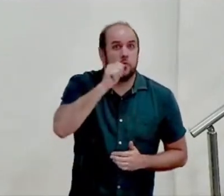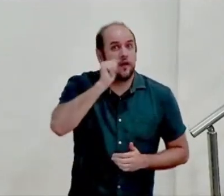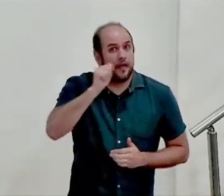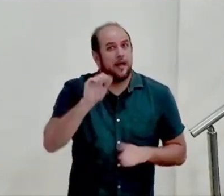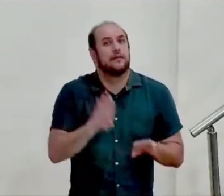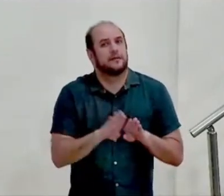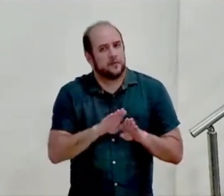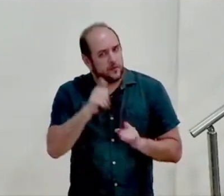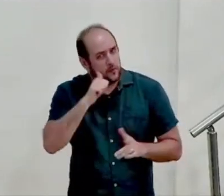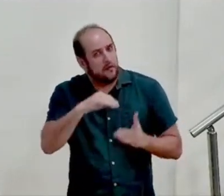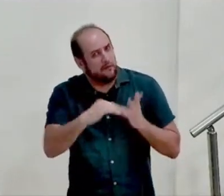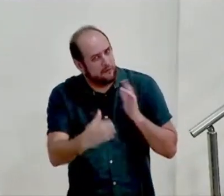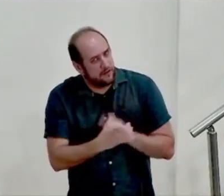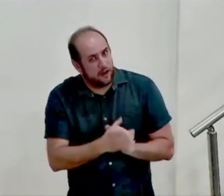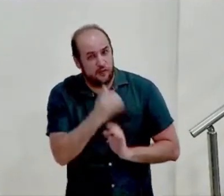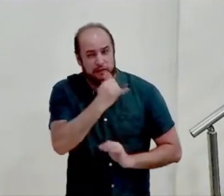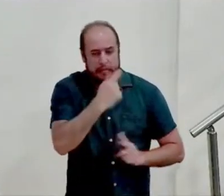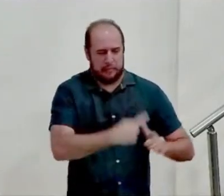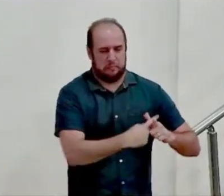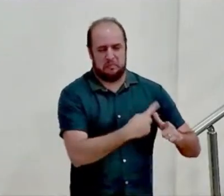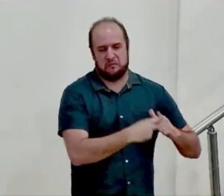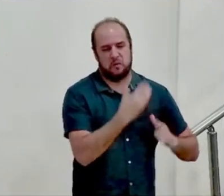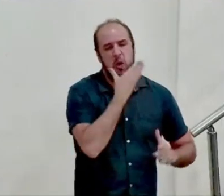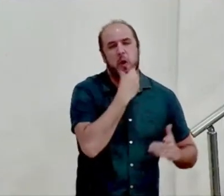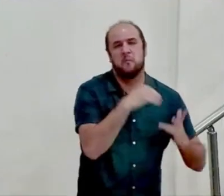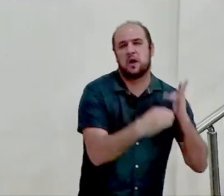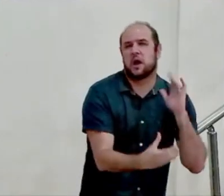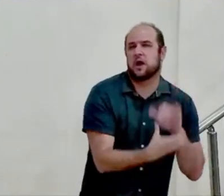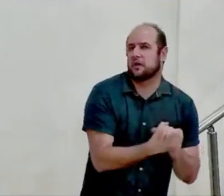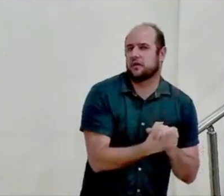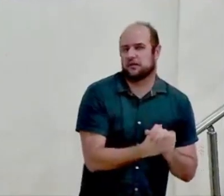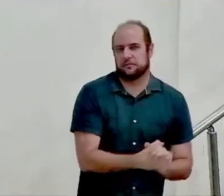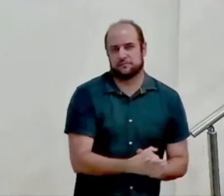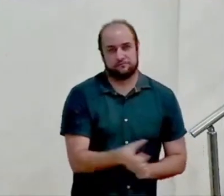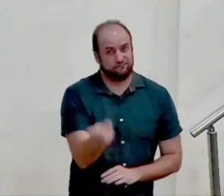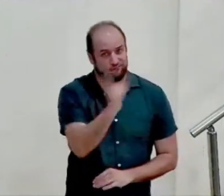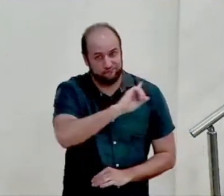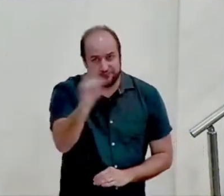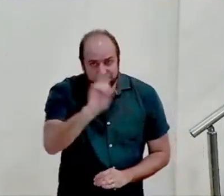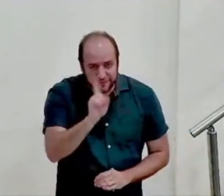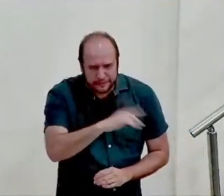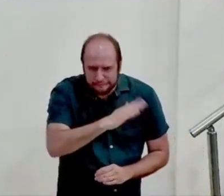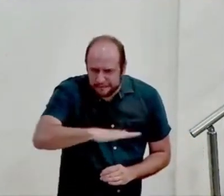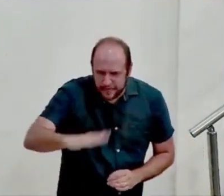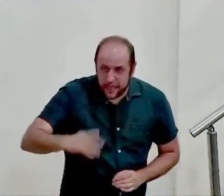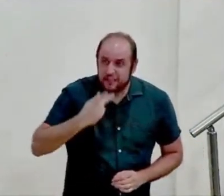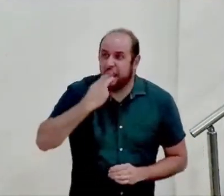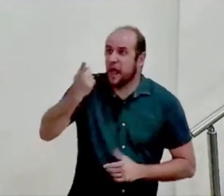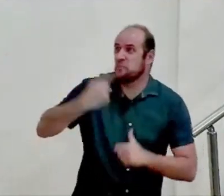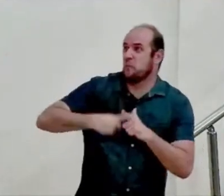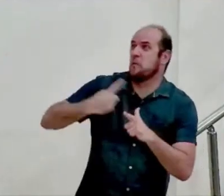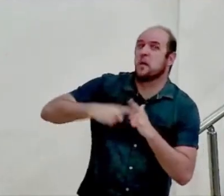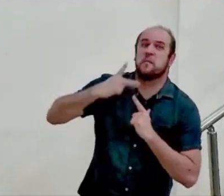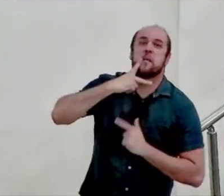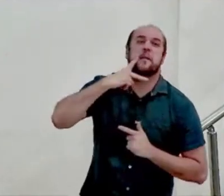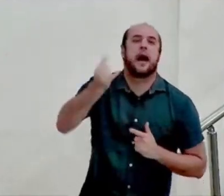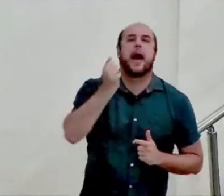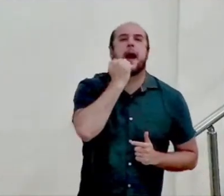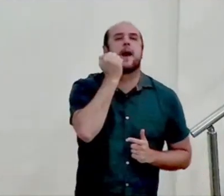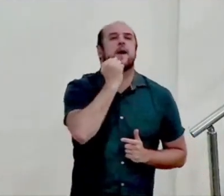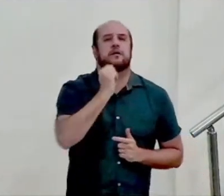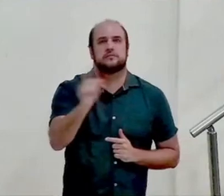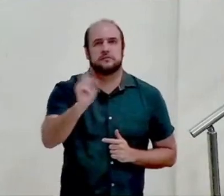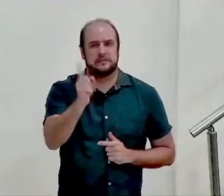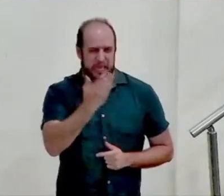esposa não diga que o problema é o seu marido as crianças não digam que o problema são os seus pais os